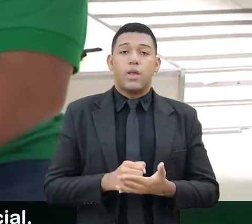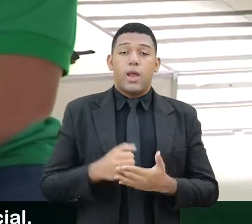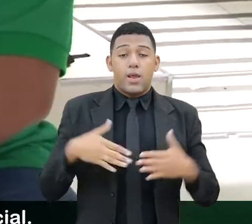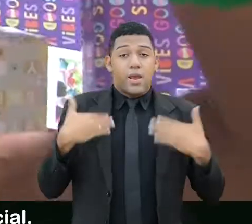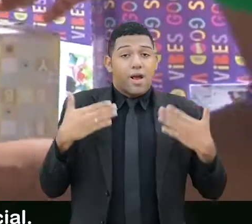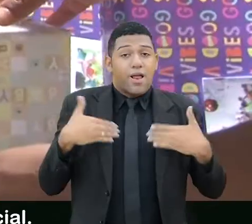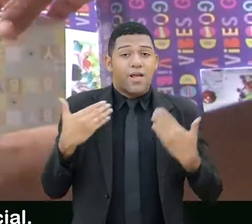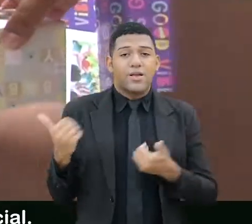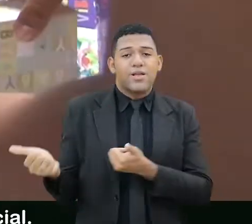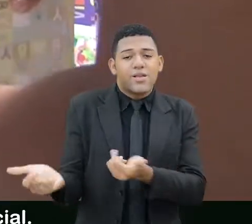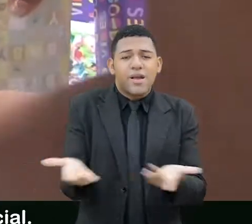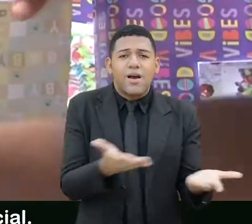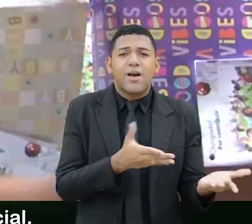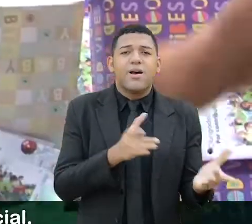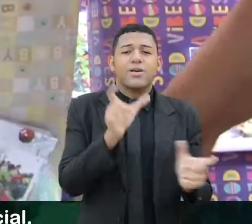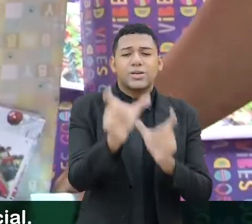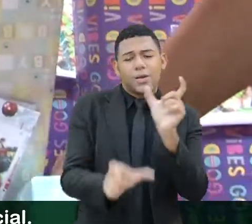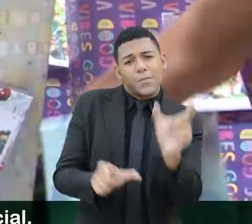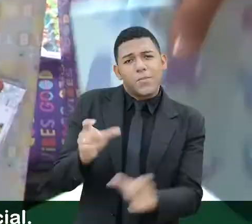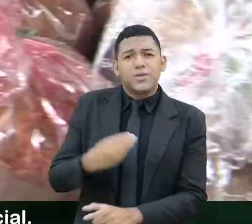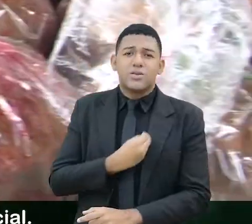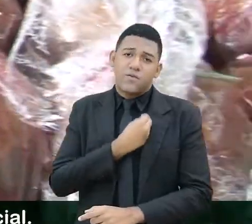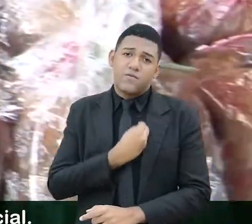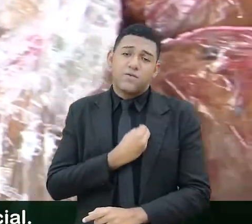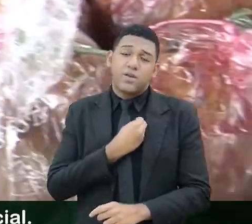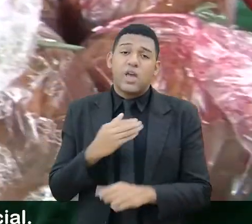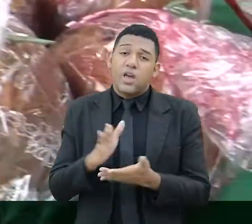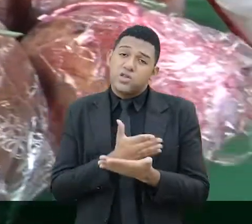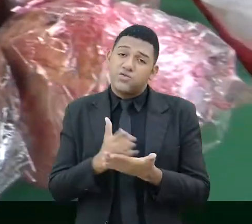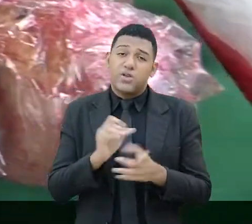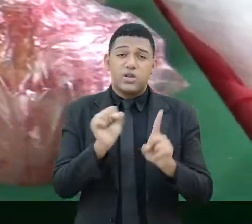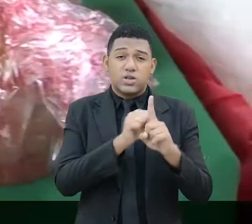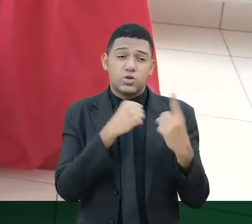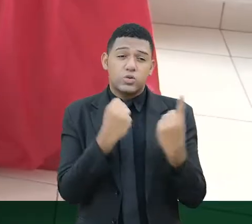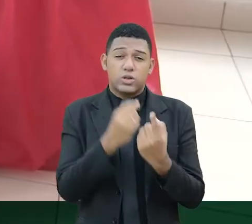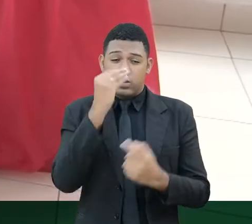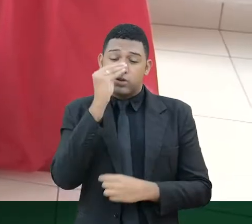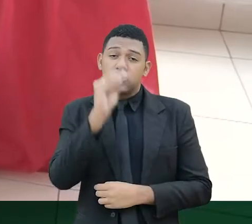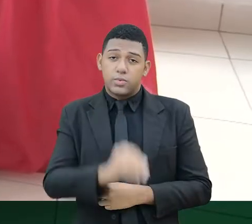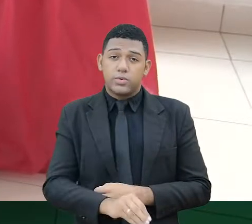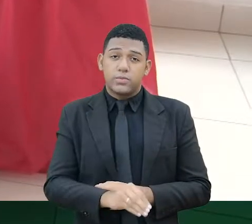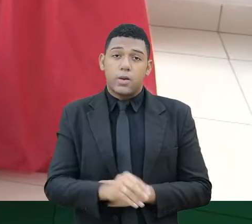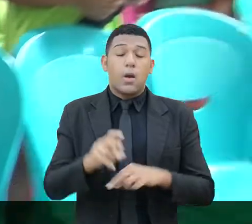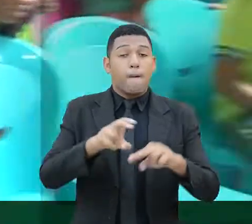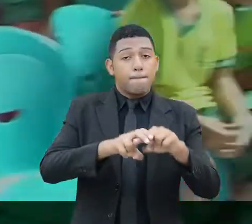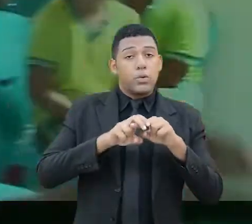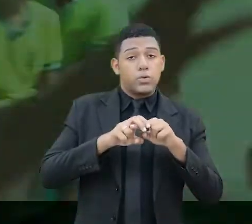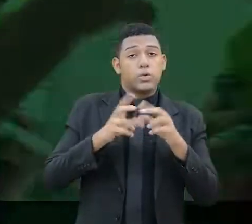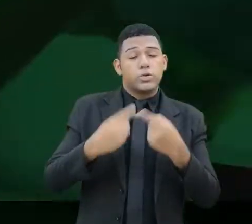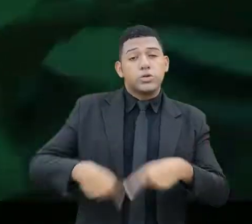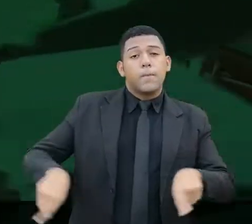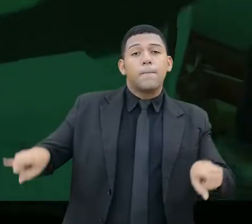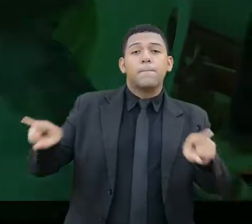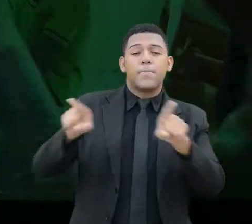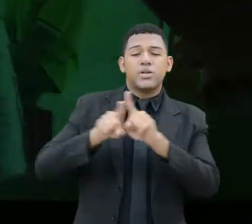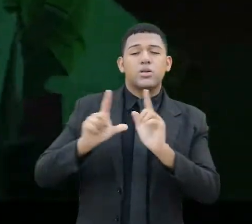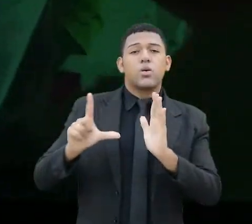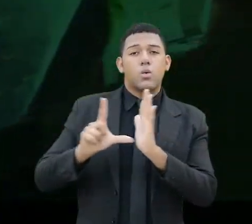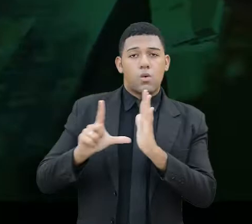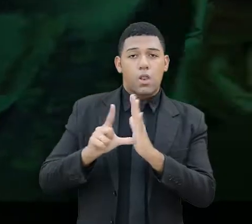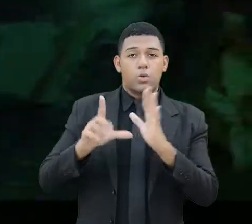alegria na vida das pessoas que estão em vulnerabilidade social. Por isso, em parceria com a Chile Bins,